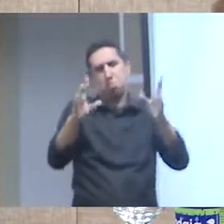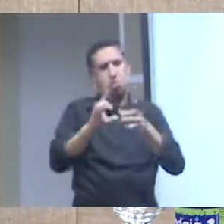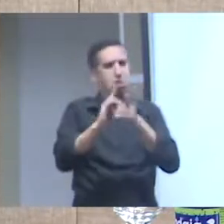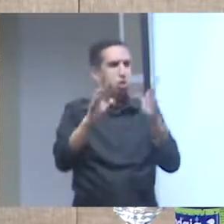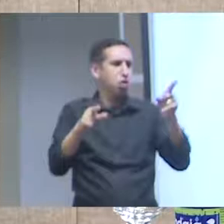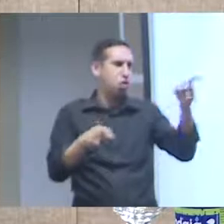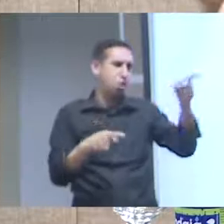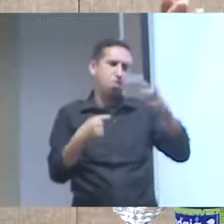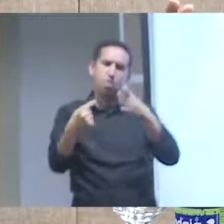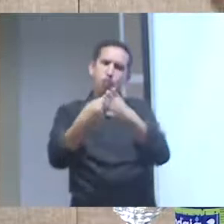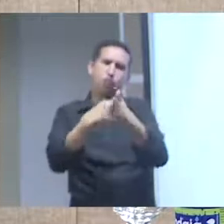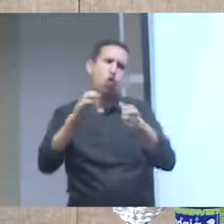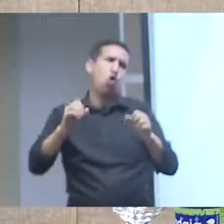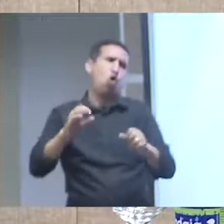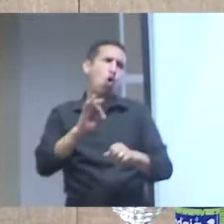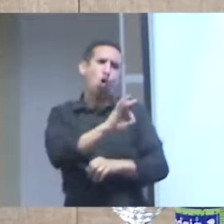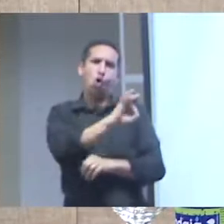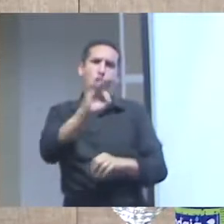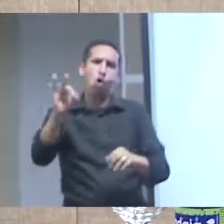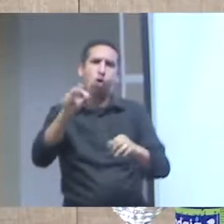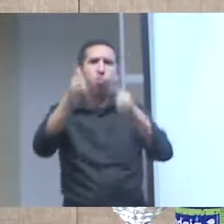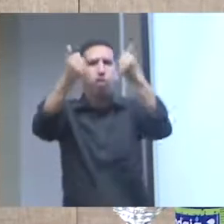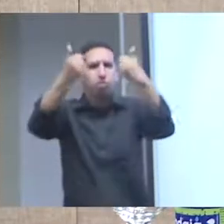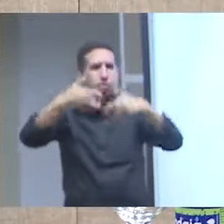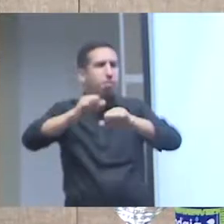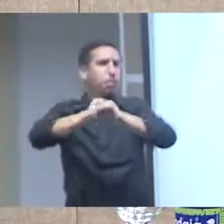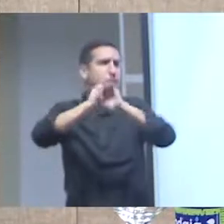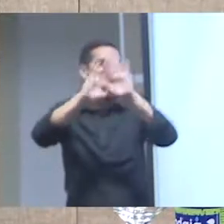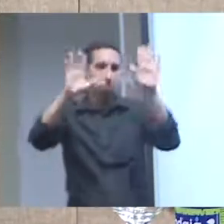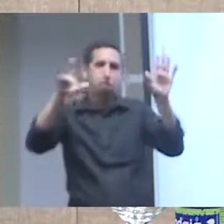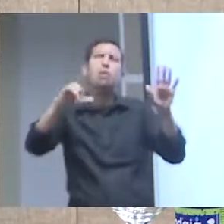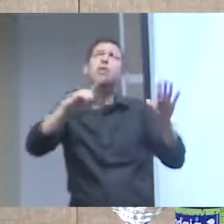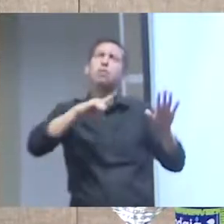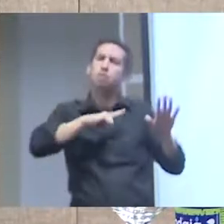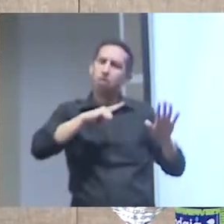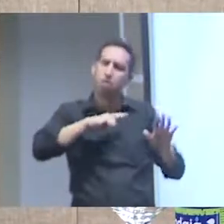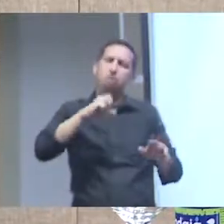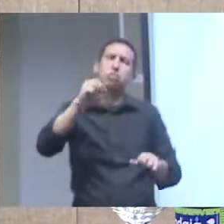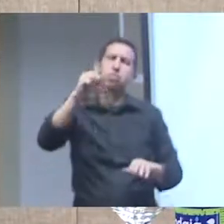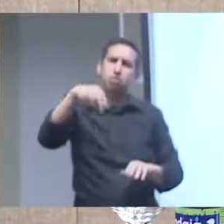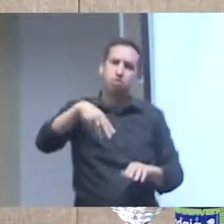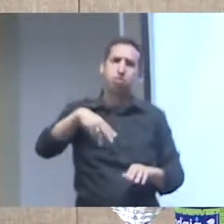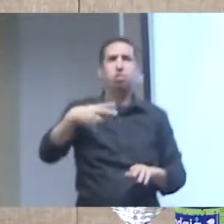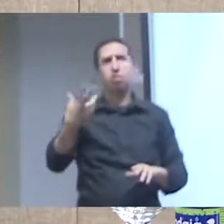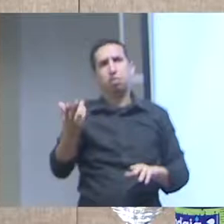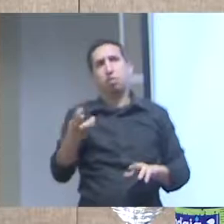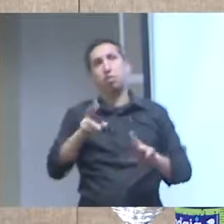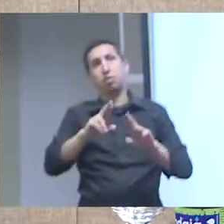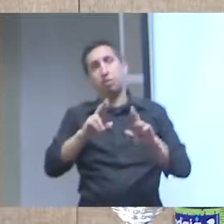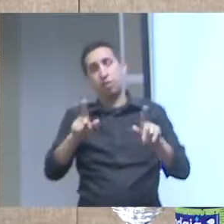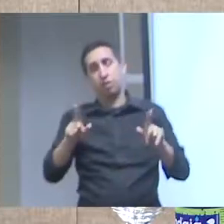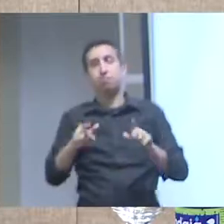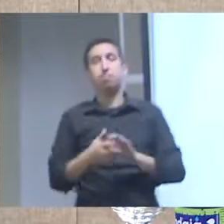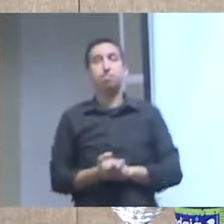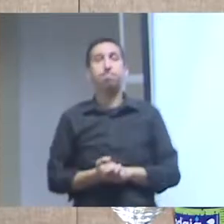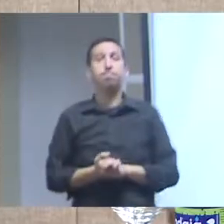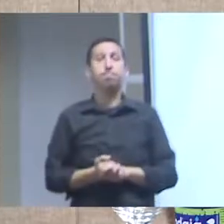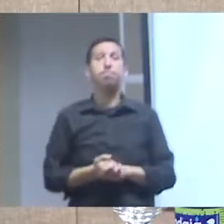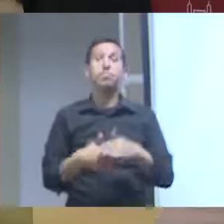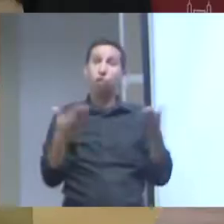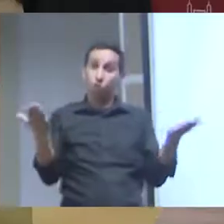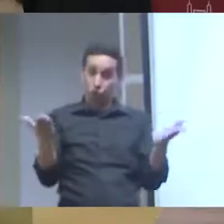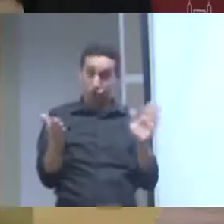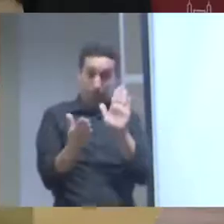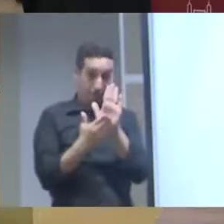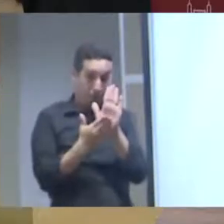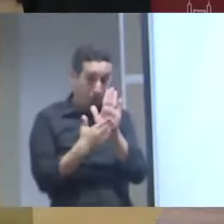essa distinção entre visualização de dados e visualização de informação então a minha proposta prática para as infraestruturas públicas como a Índia ainda